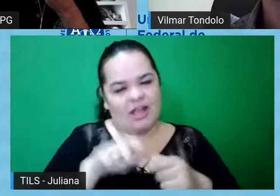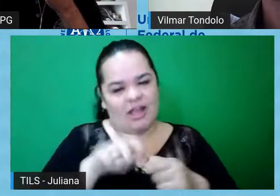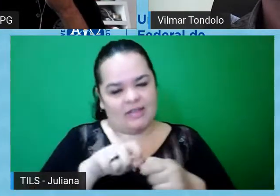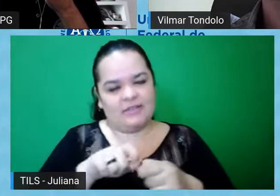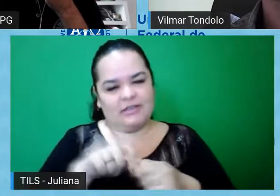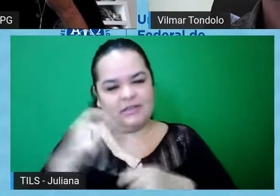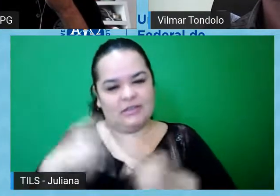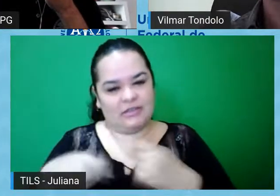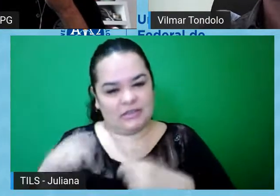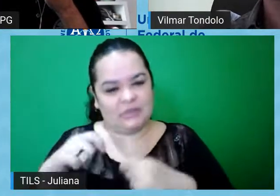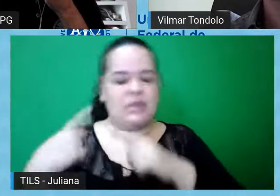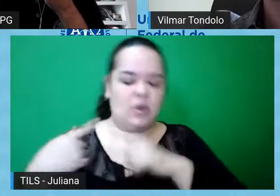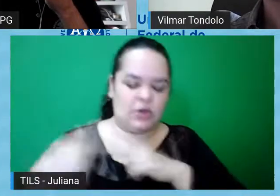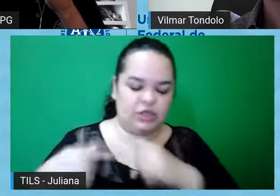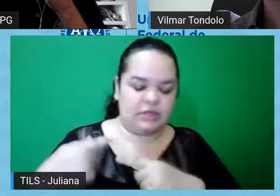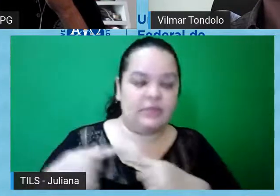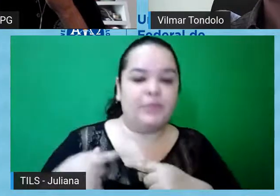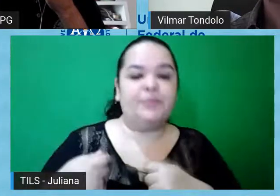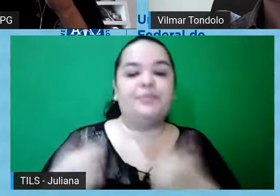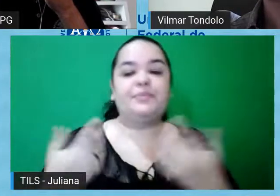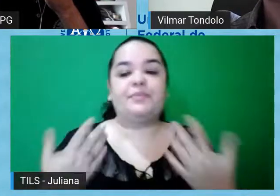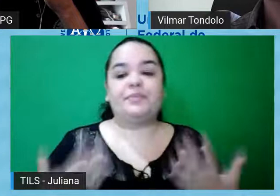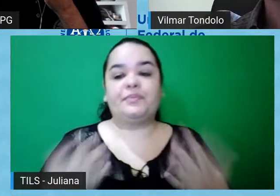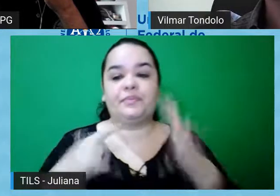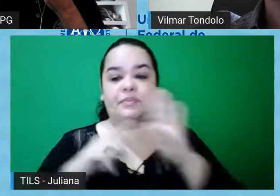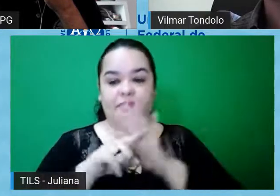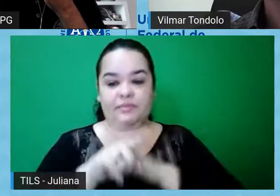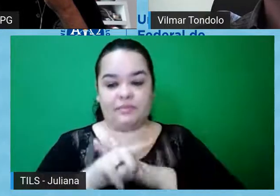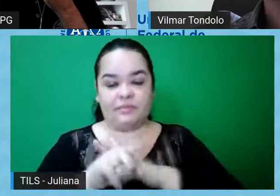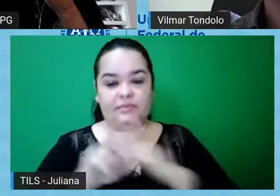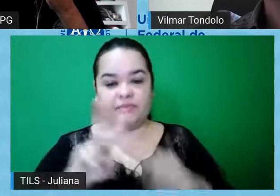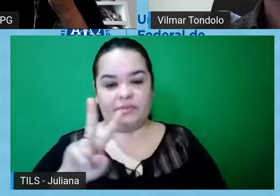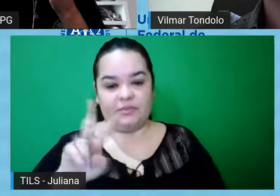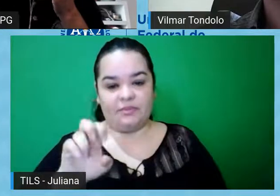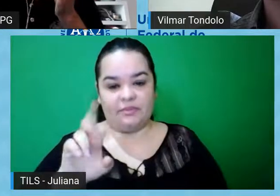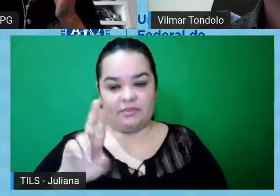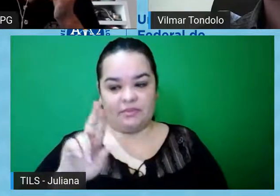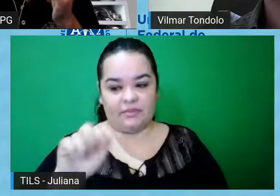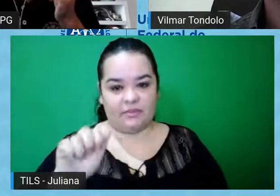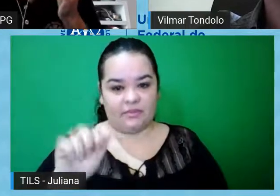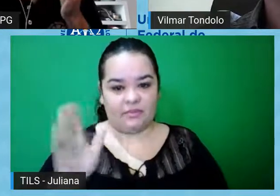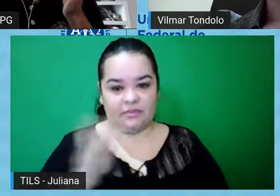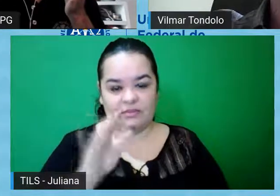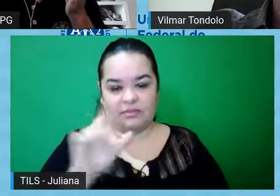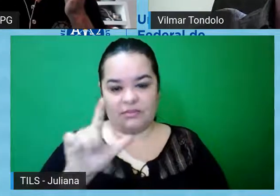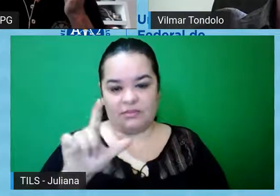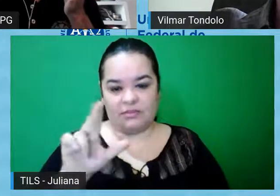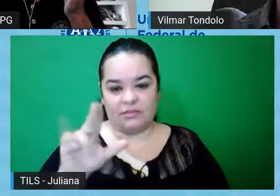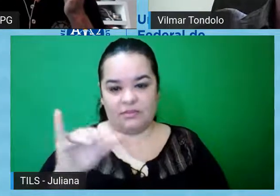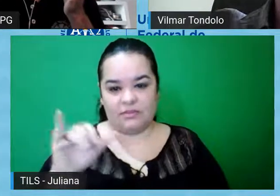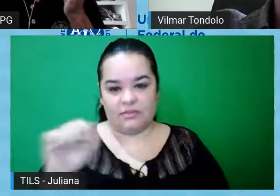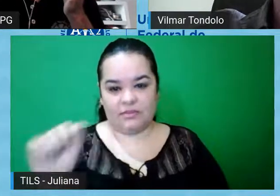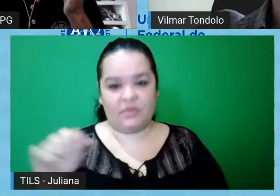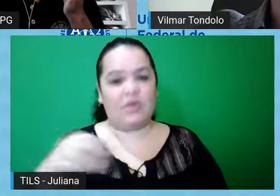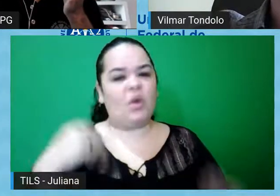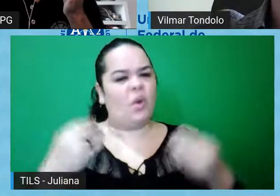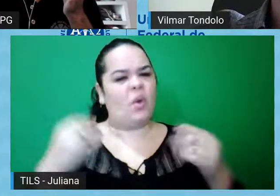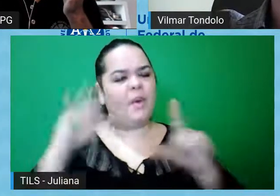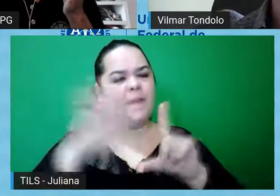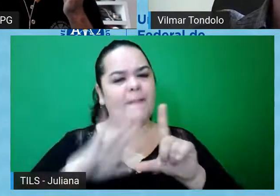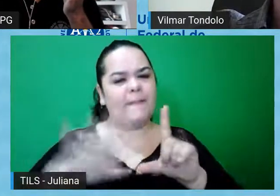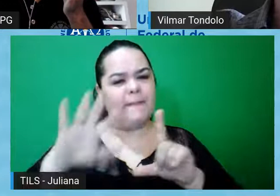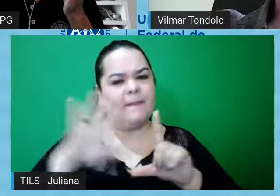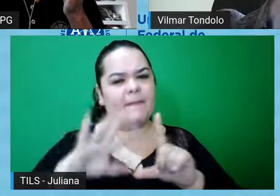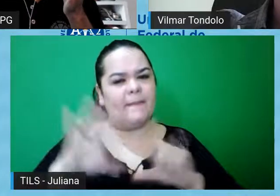na gestão, né. Nós temos uma pergunta aqui da Vera Lúcia, né, que coloca assim, como se utiliza a plataforma Brasil, se os